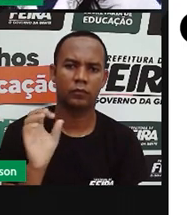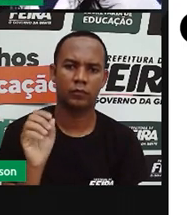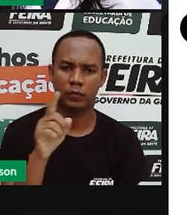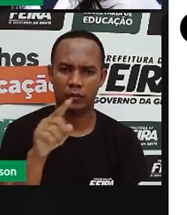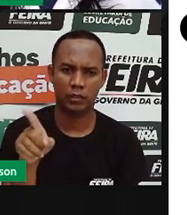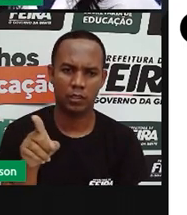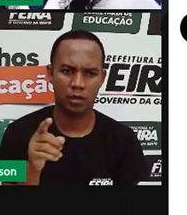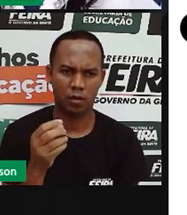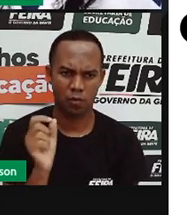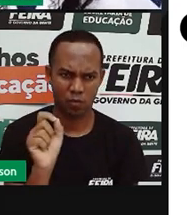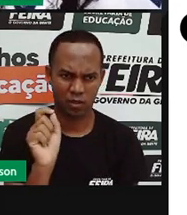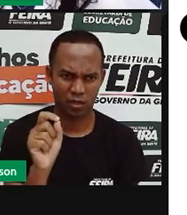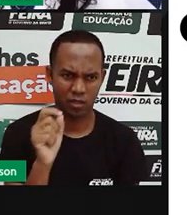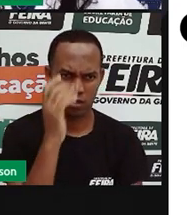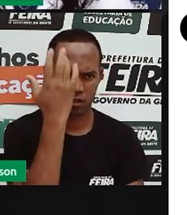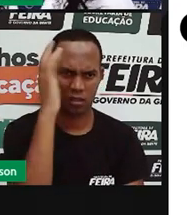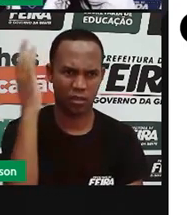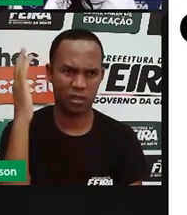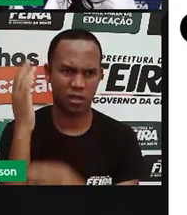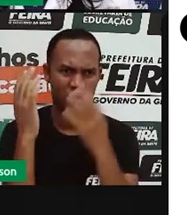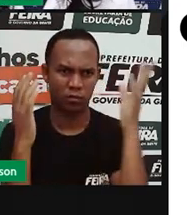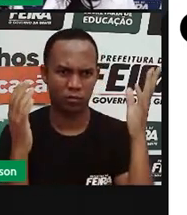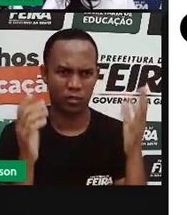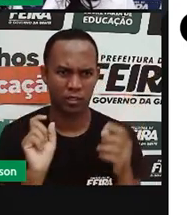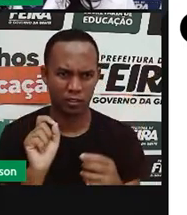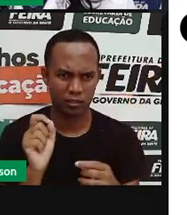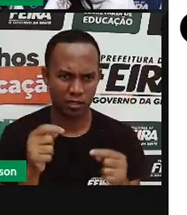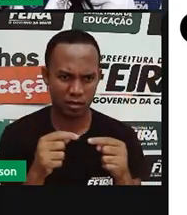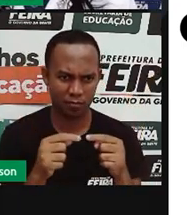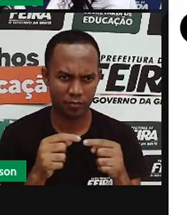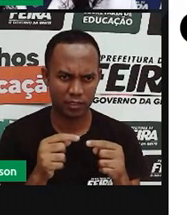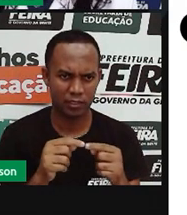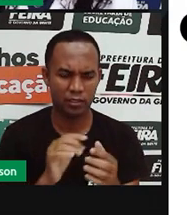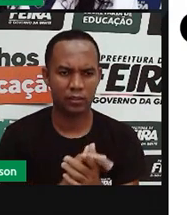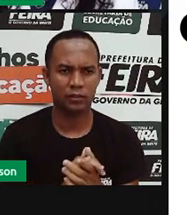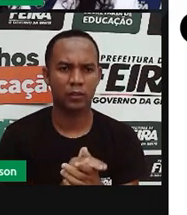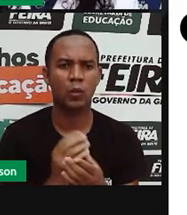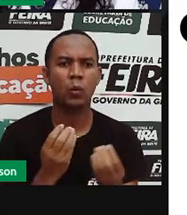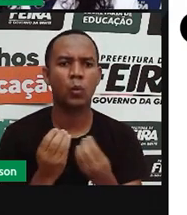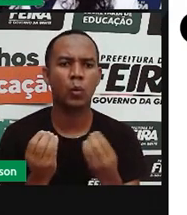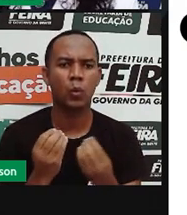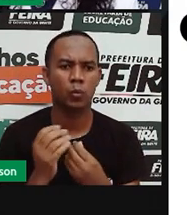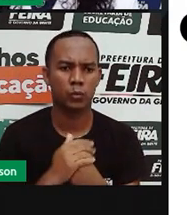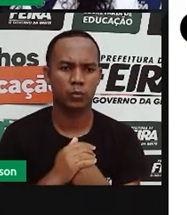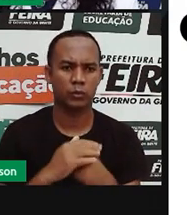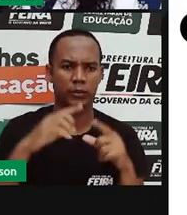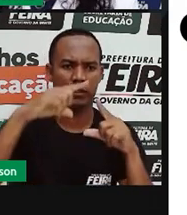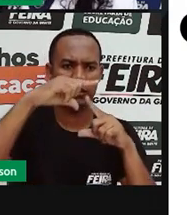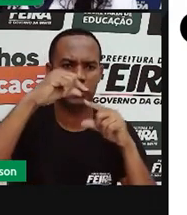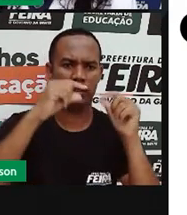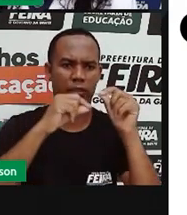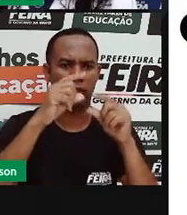Isso. O sol é a estrela do nosso sistema solar. Isso mesmo.